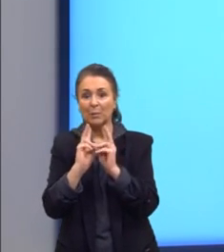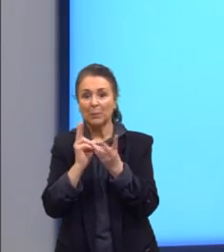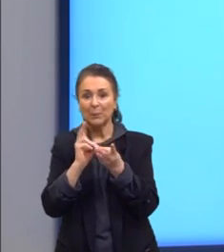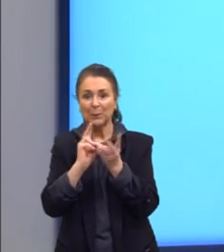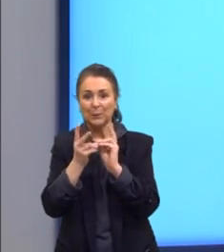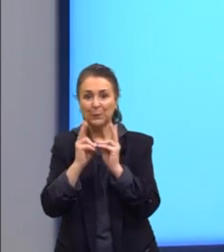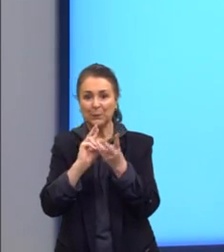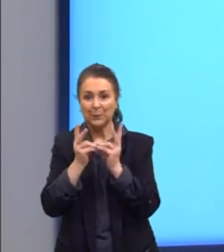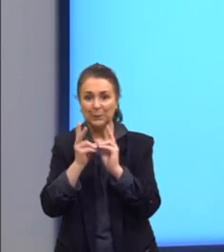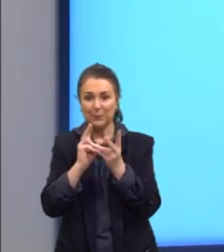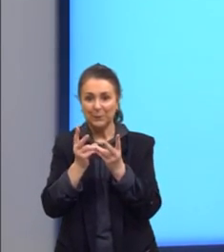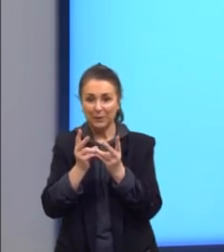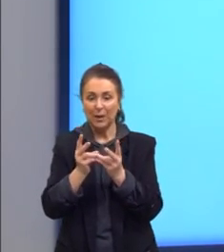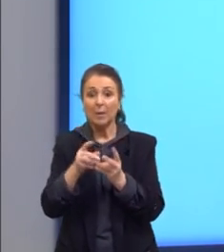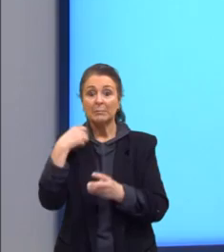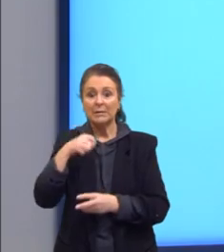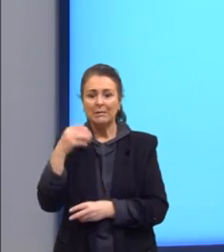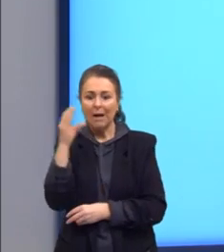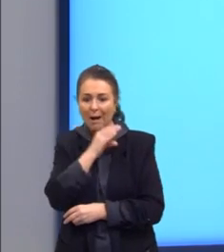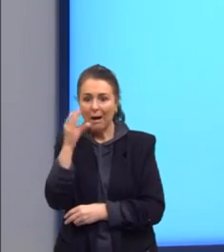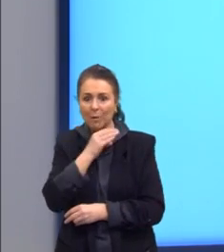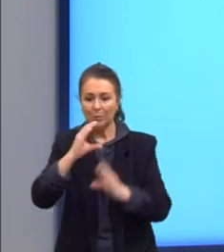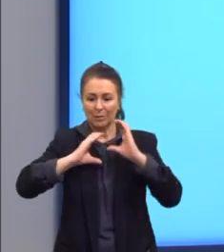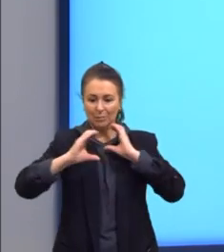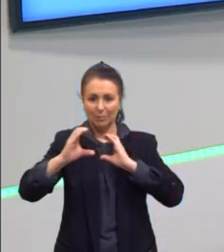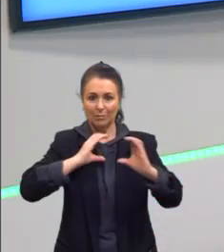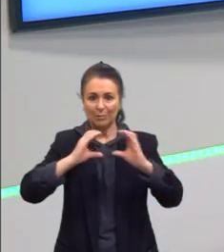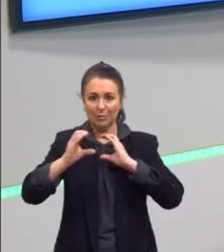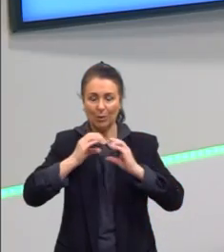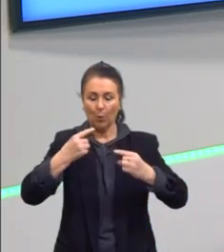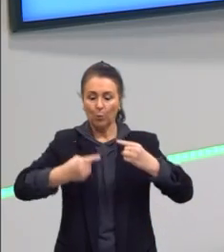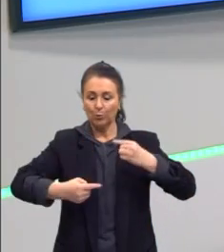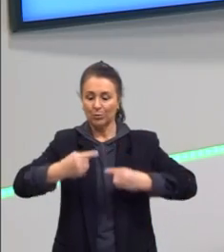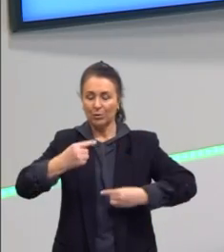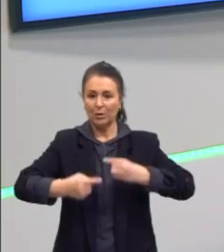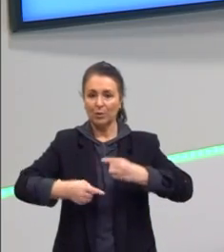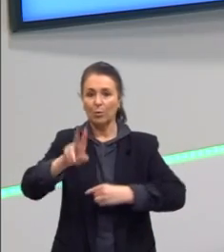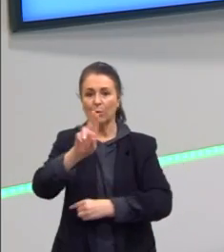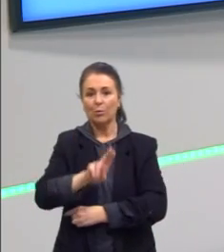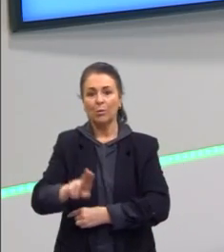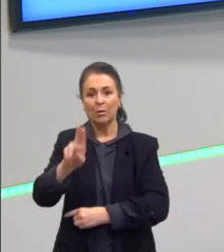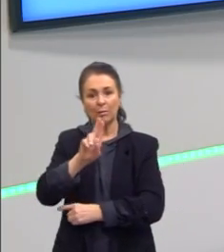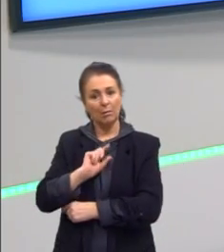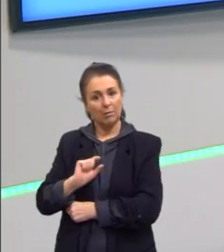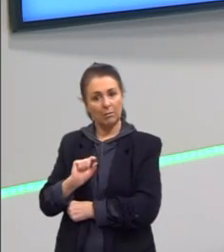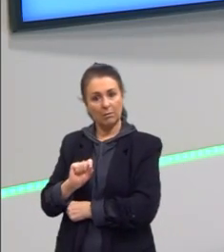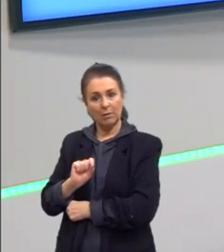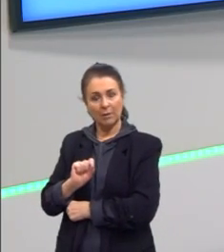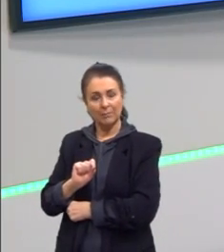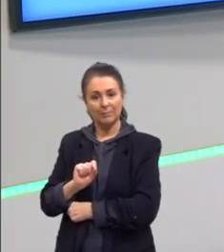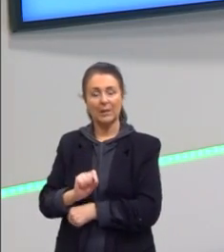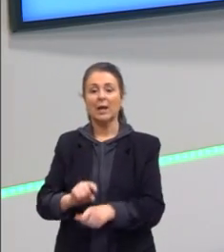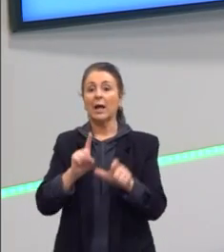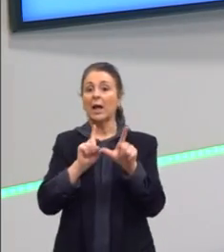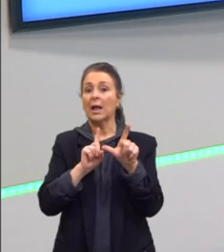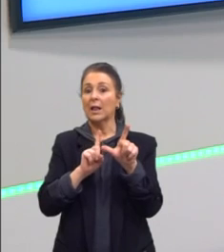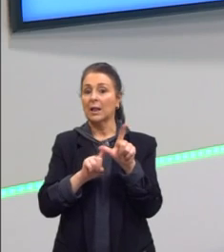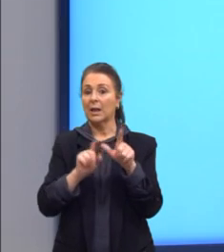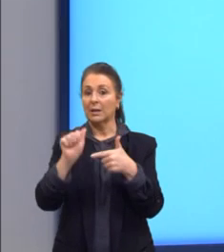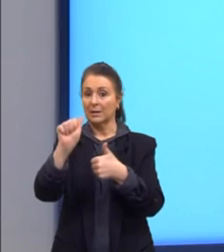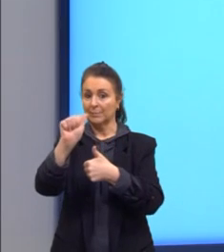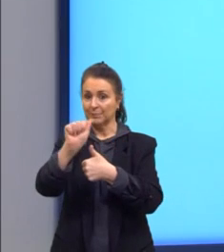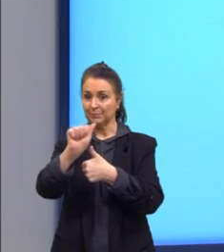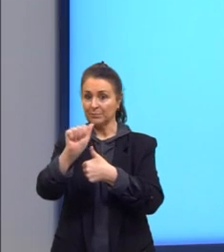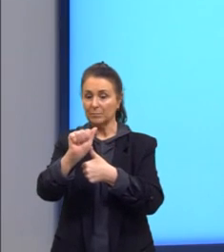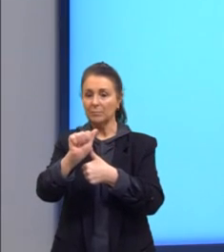O que aqui, nesse diálogo, vai ser feito por meio de letra A? Frases